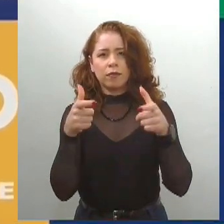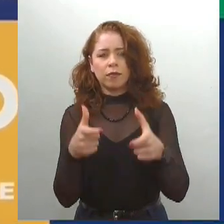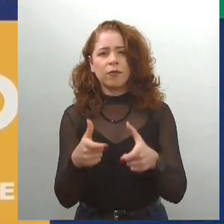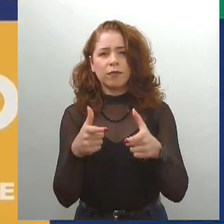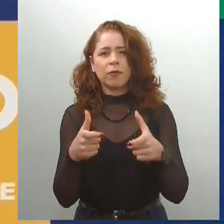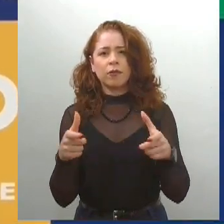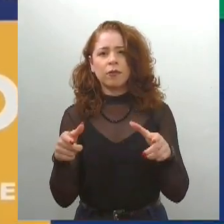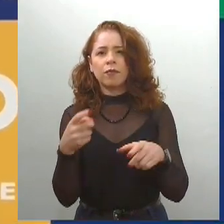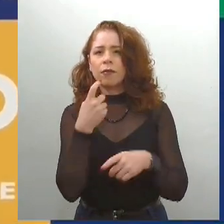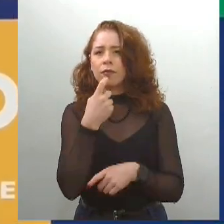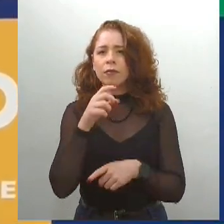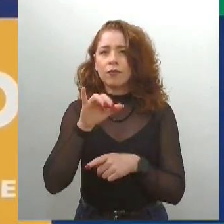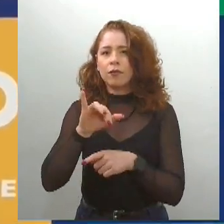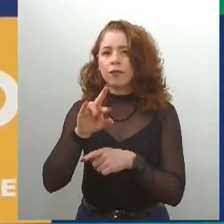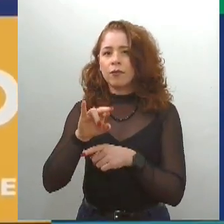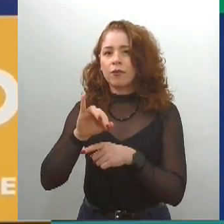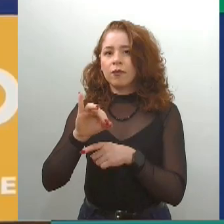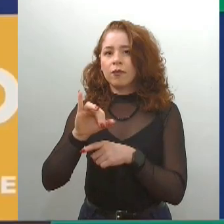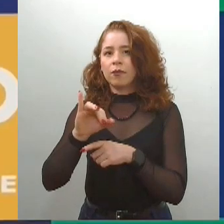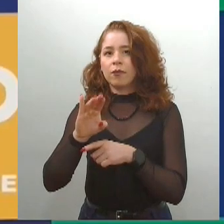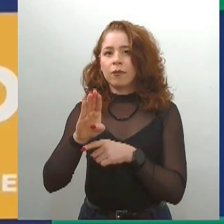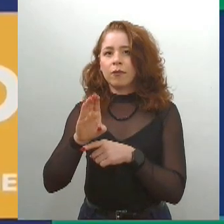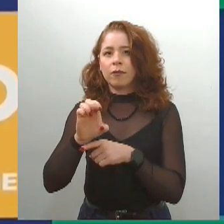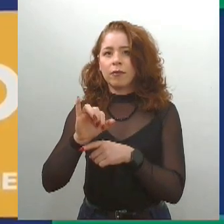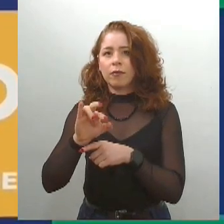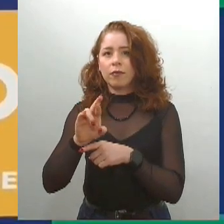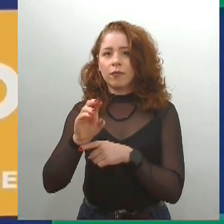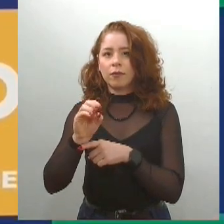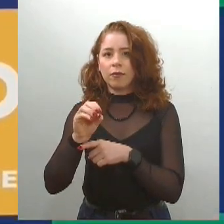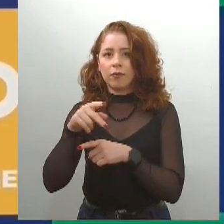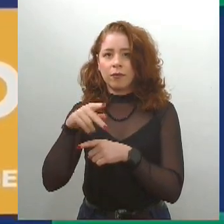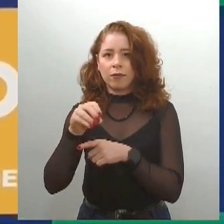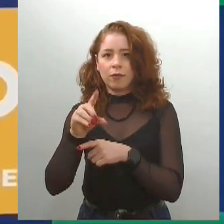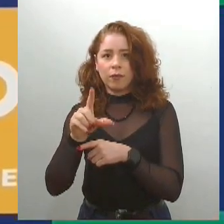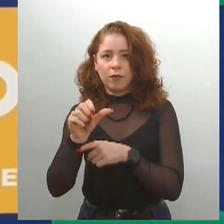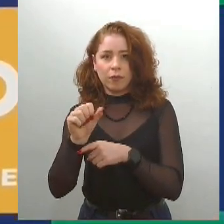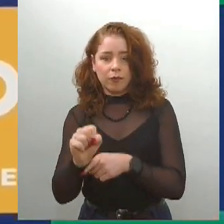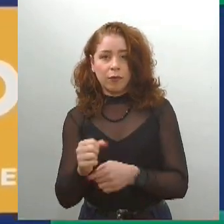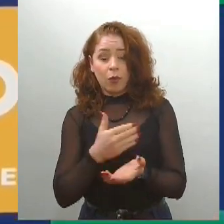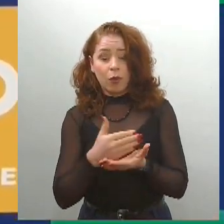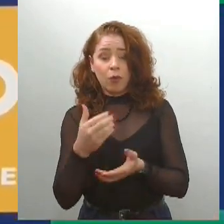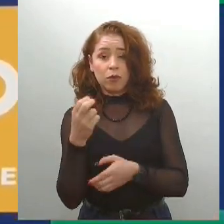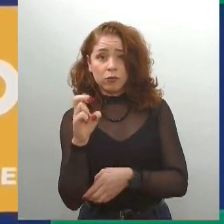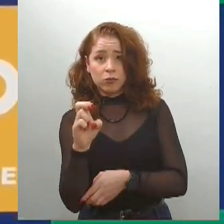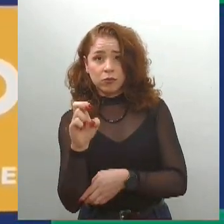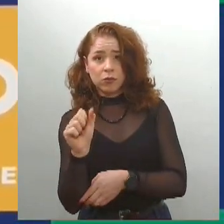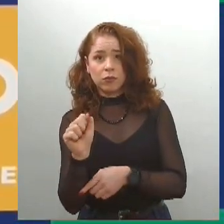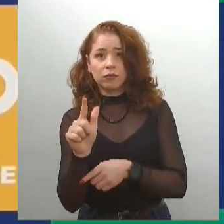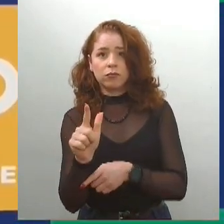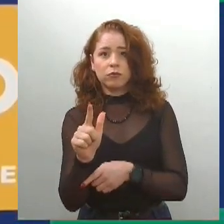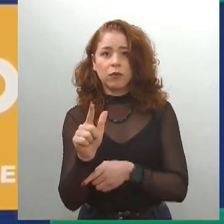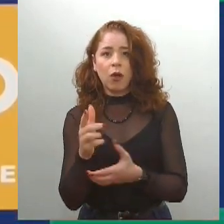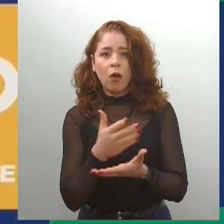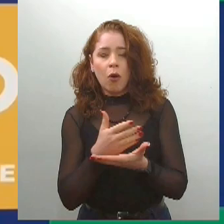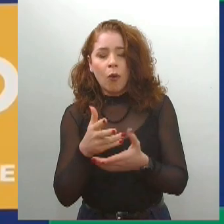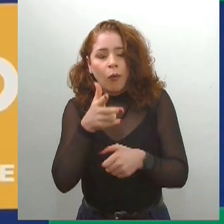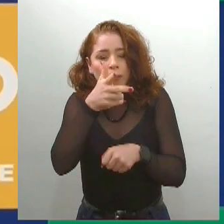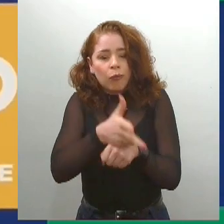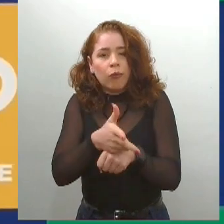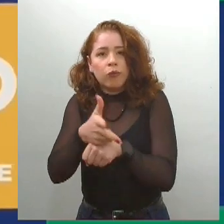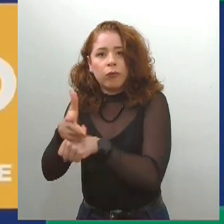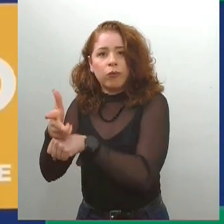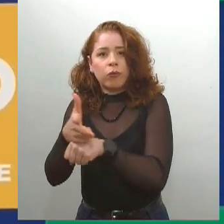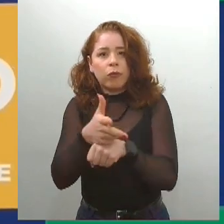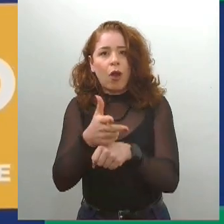agosto, elas passaram a fazer a atuação daqueles condutores que insistem em cometer